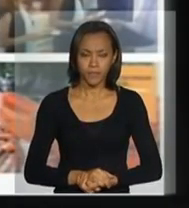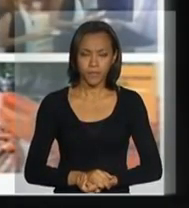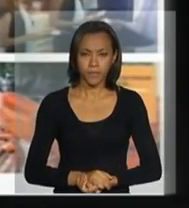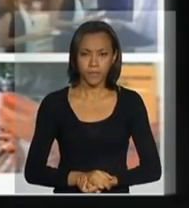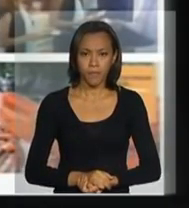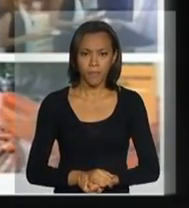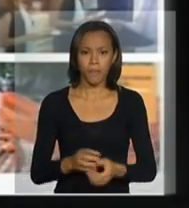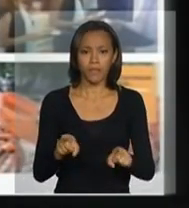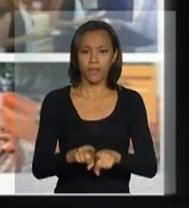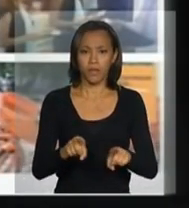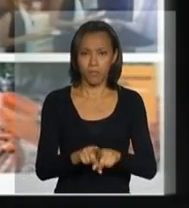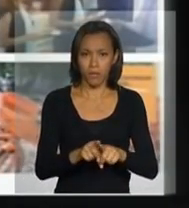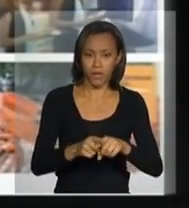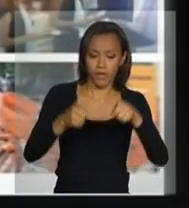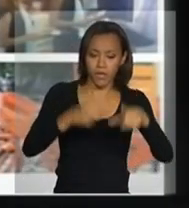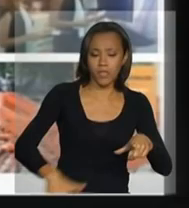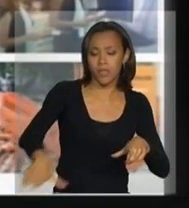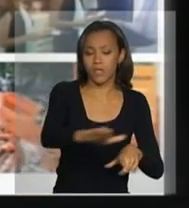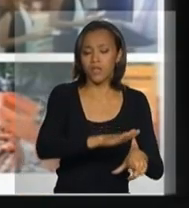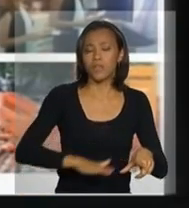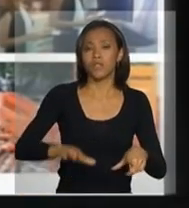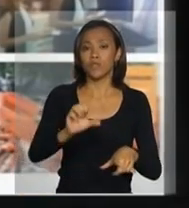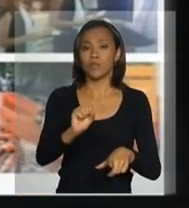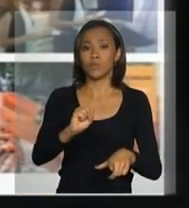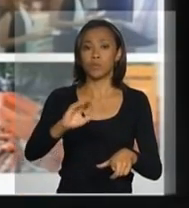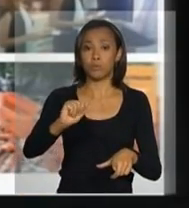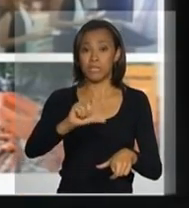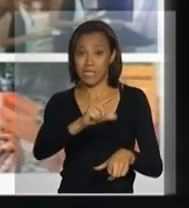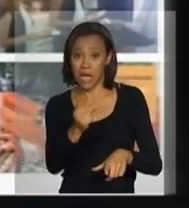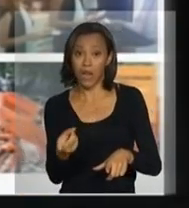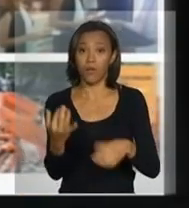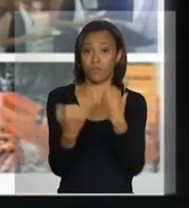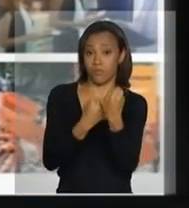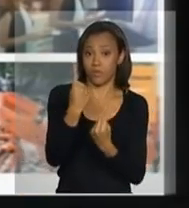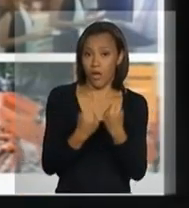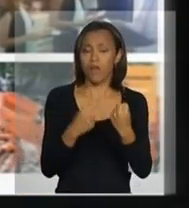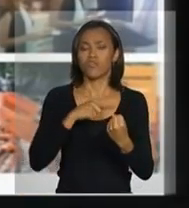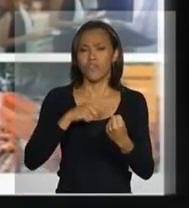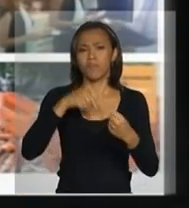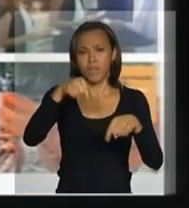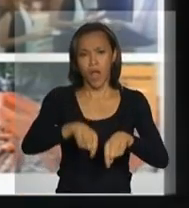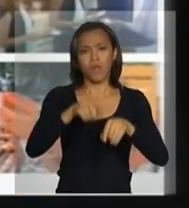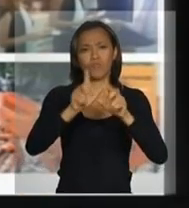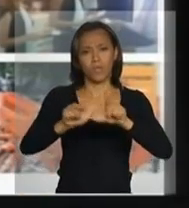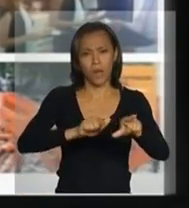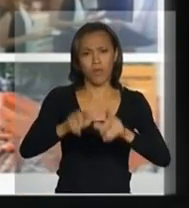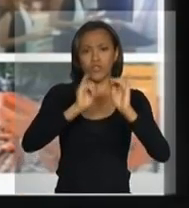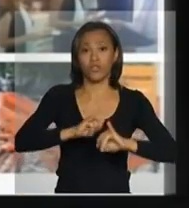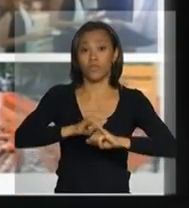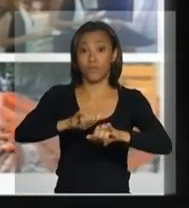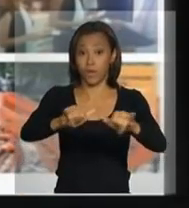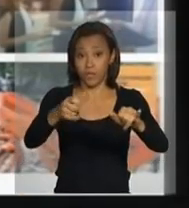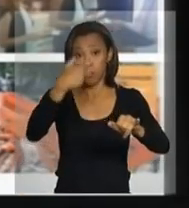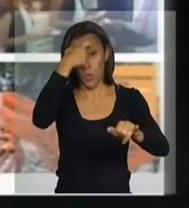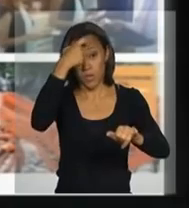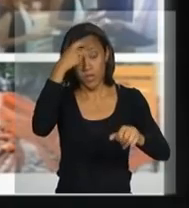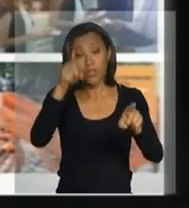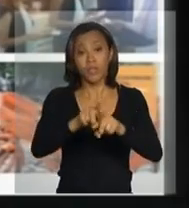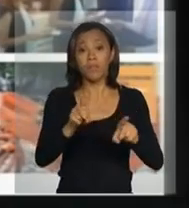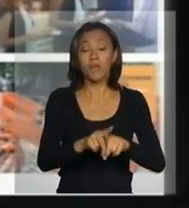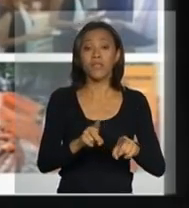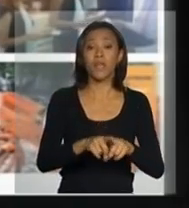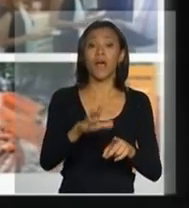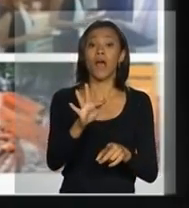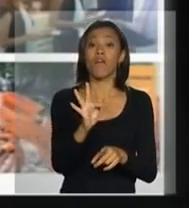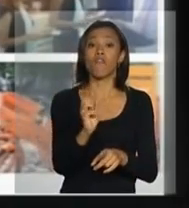No Salão do Automóvel, também tivemos uma ação de divulgação de conscientização. Na Fórmula 1, com a